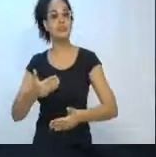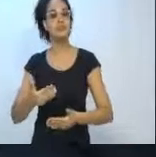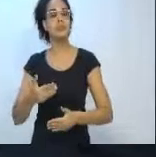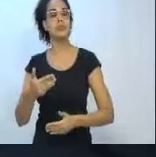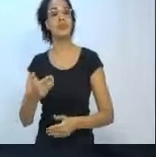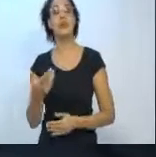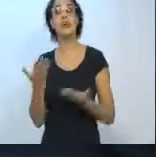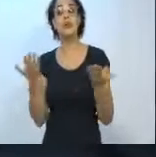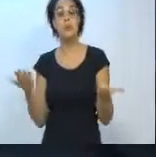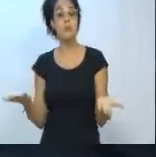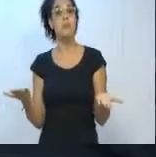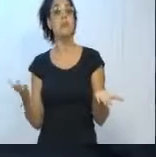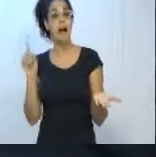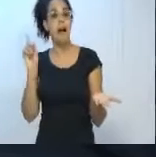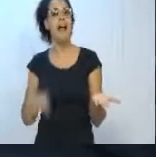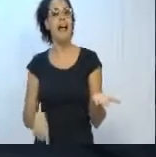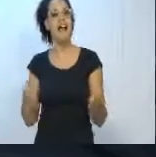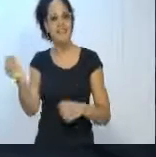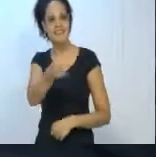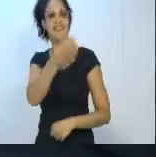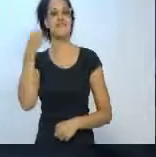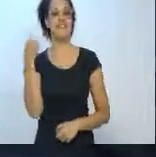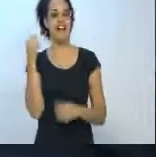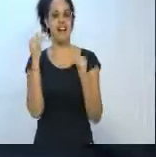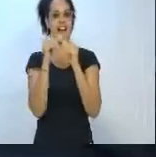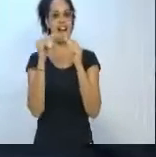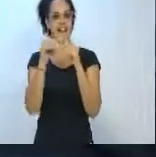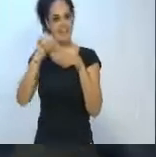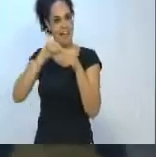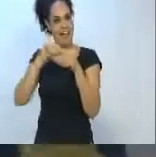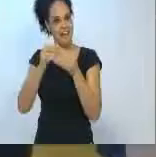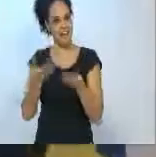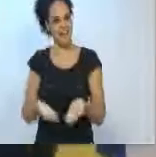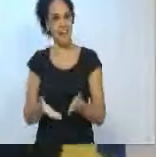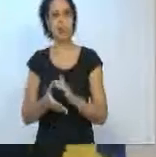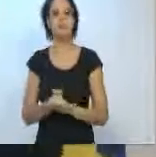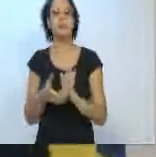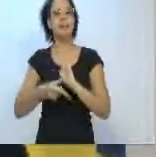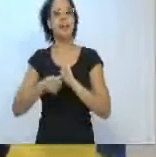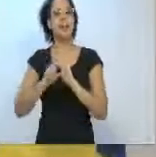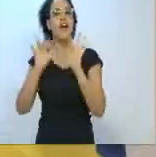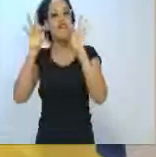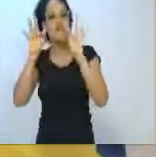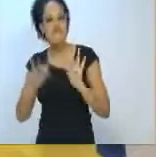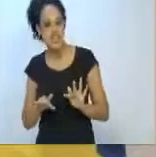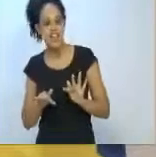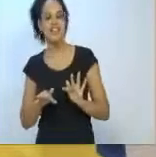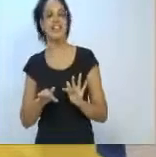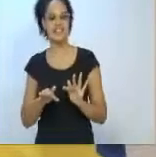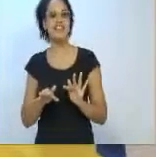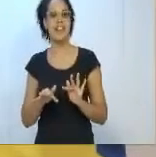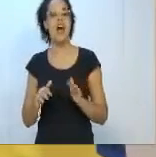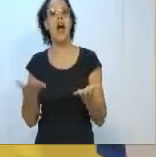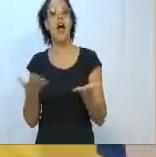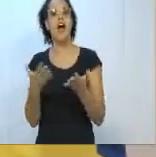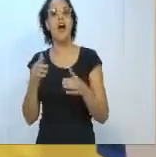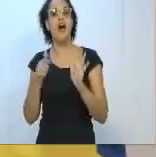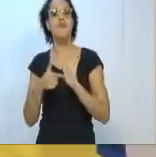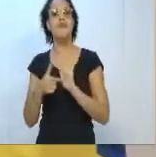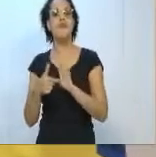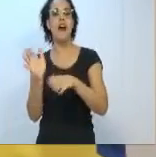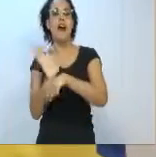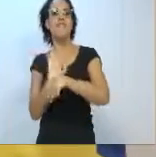situação como é o caso da cerveja caseira. Antes de terminar minha fala, eu tenho aqui um videozinho, TV, pode soltar aí de 40